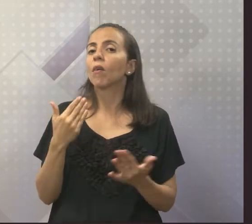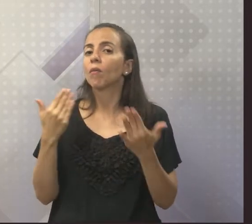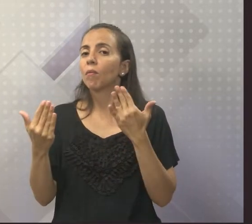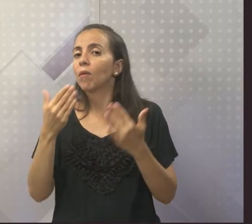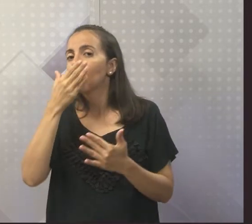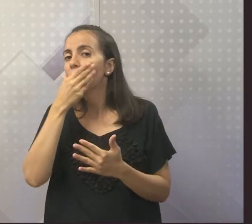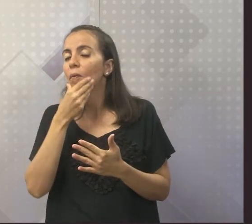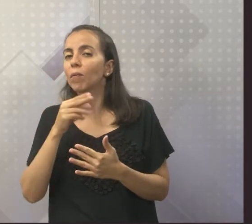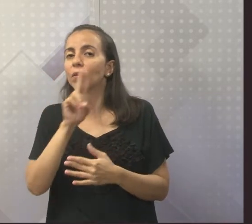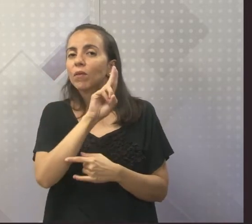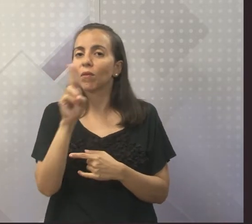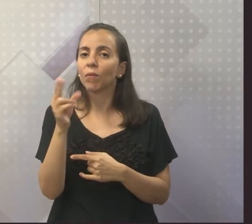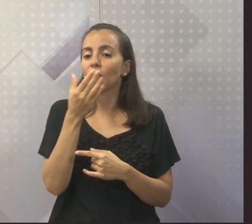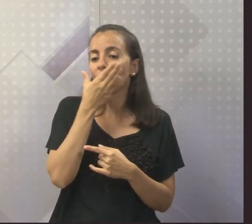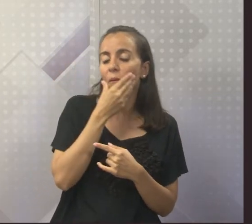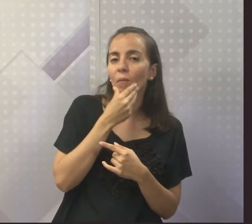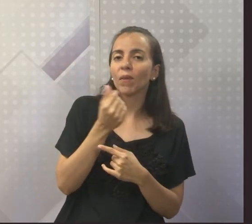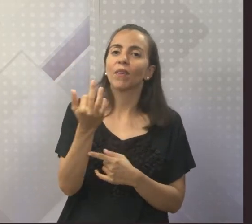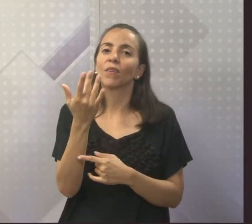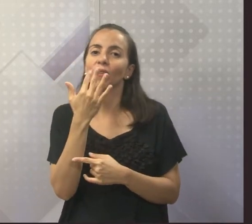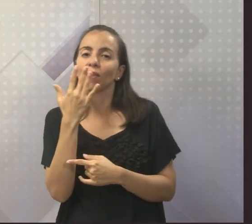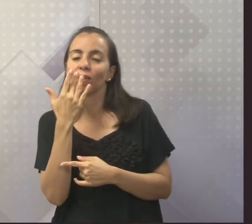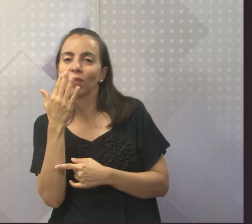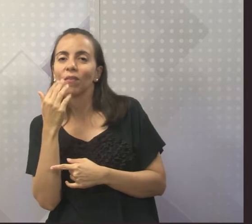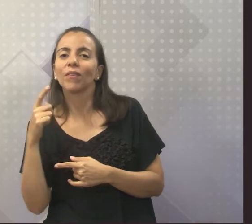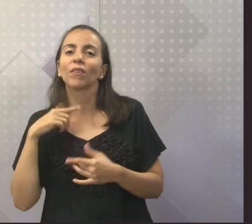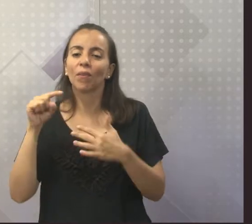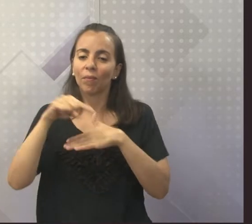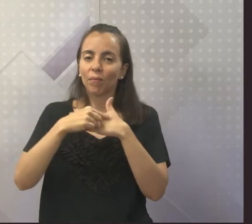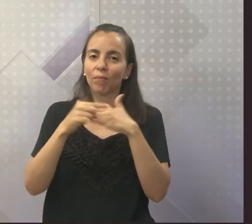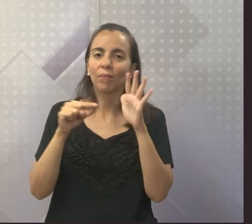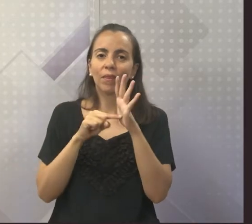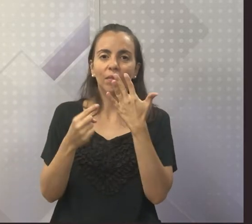É esse jornal aqui, pessoal. Bem interessante, né?